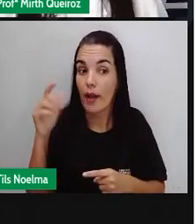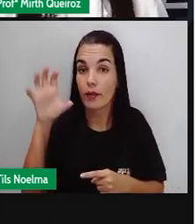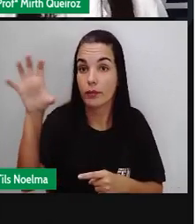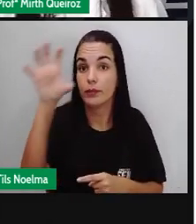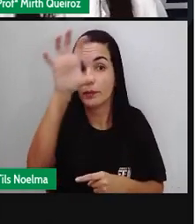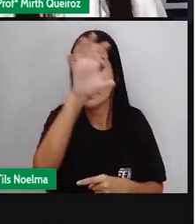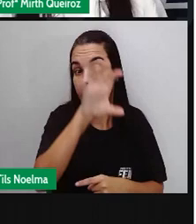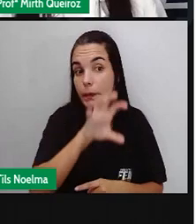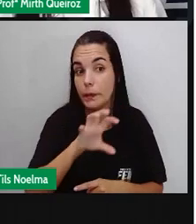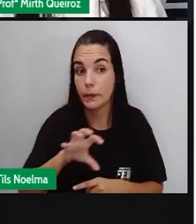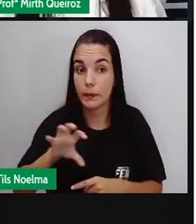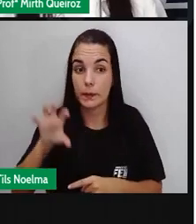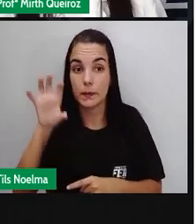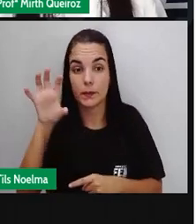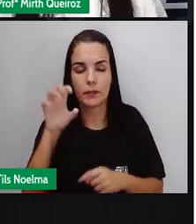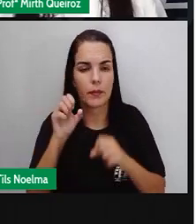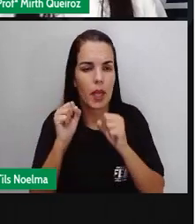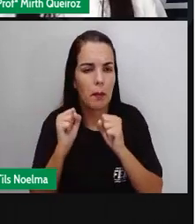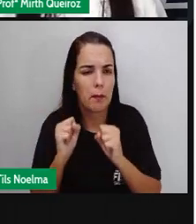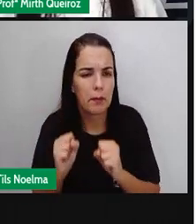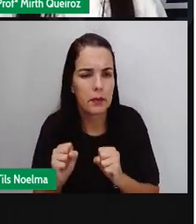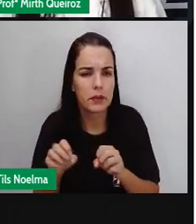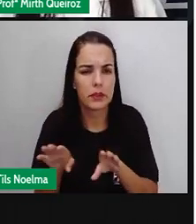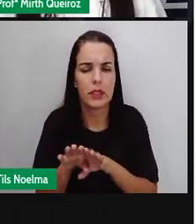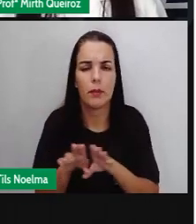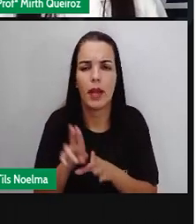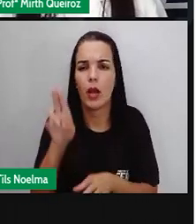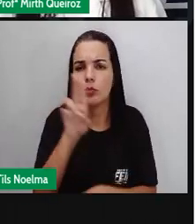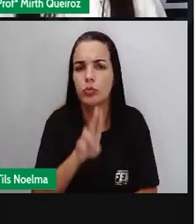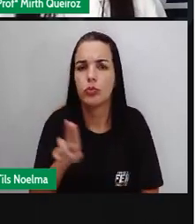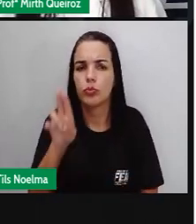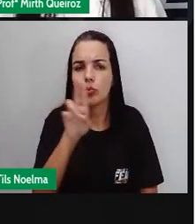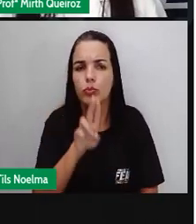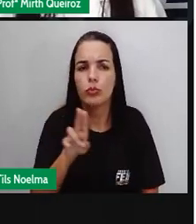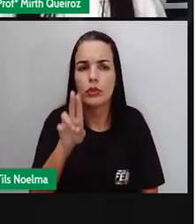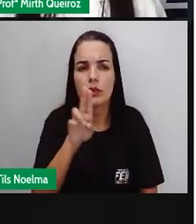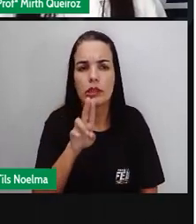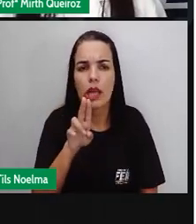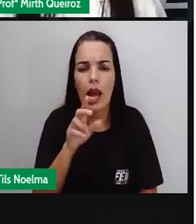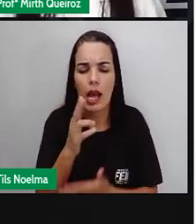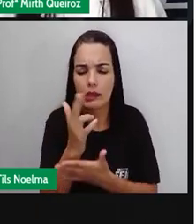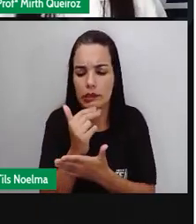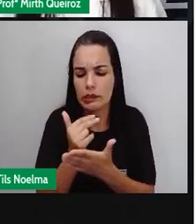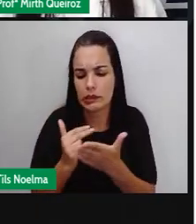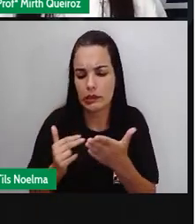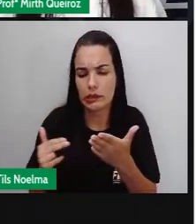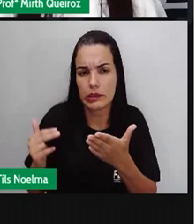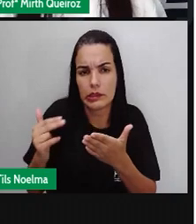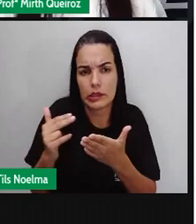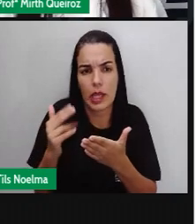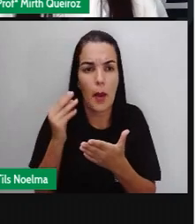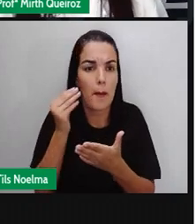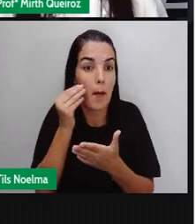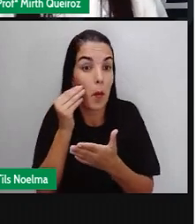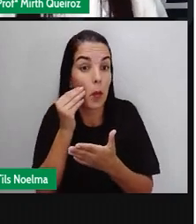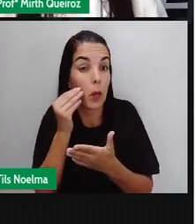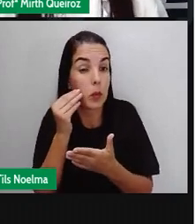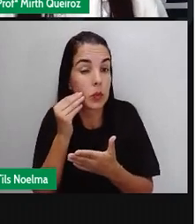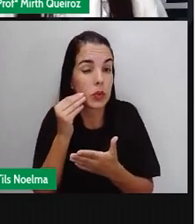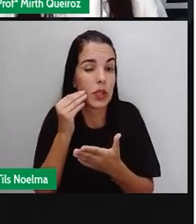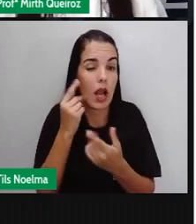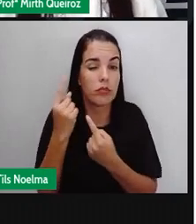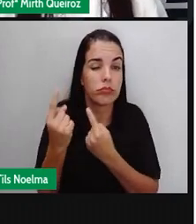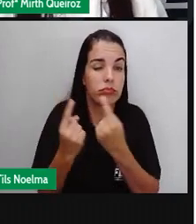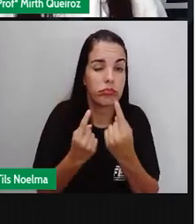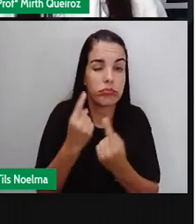aí. Nós podemos também utilizar os mapas para poder tentar representar alguma coisa